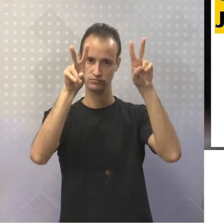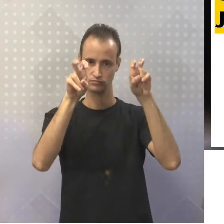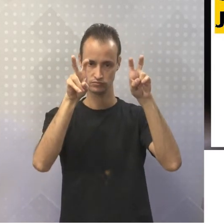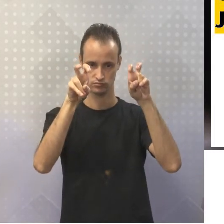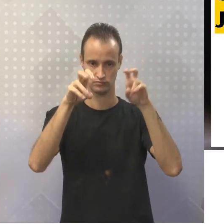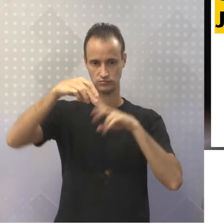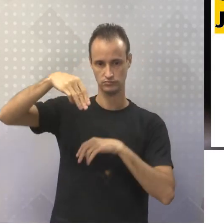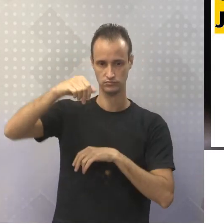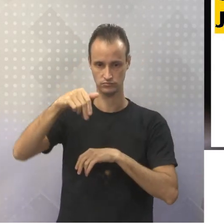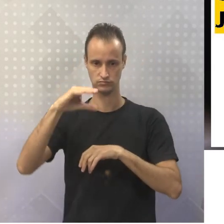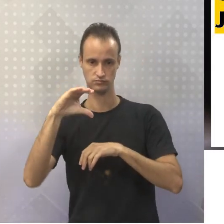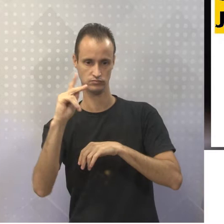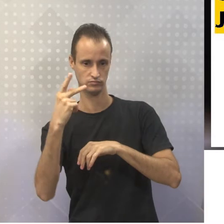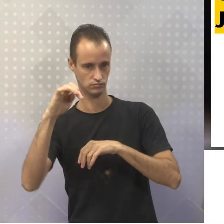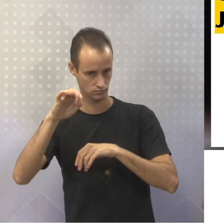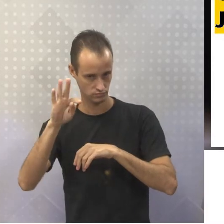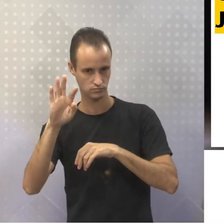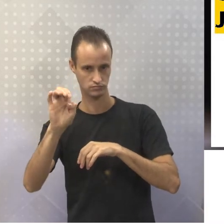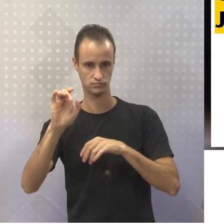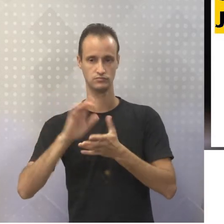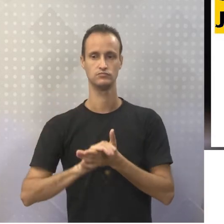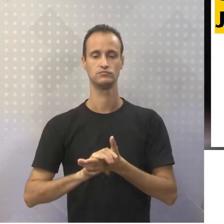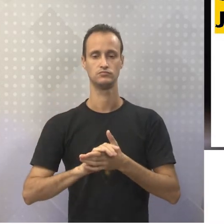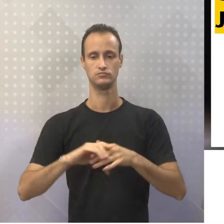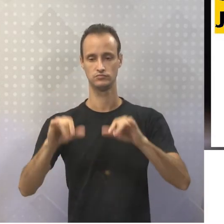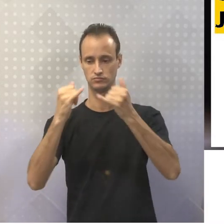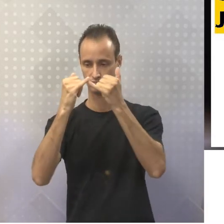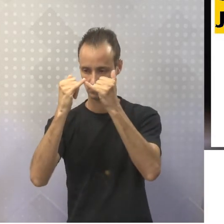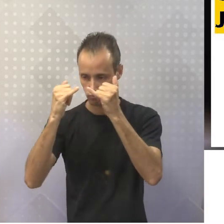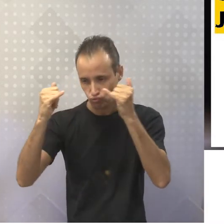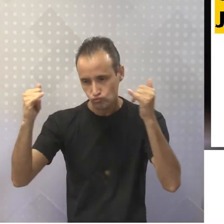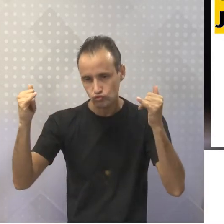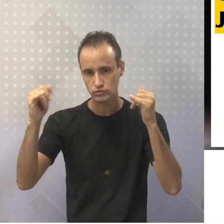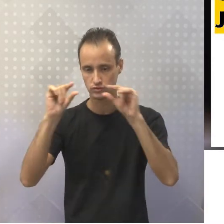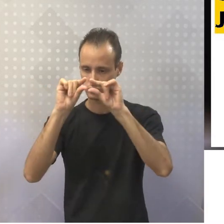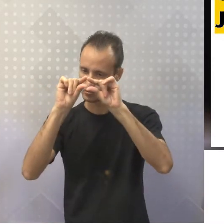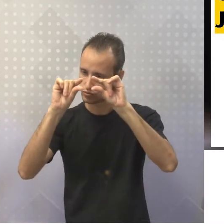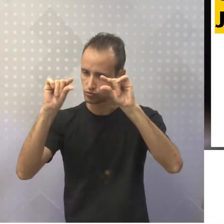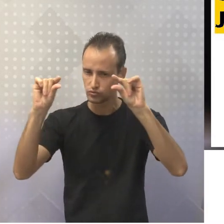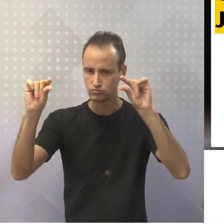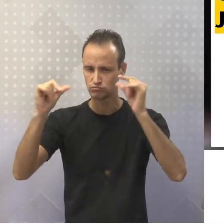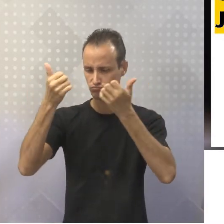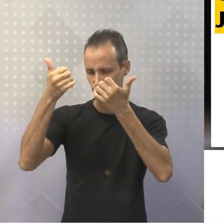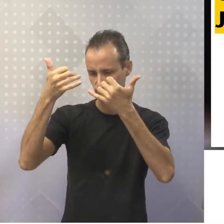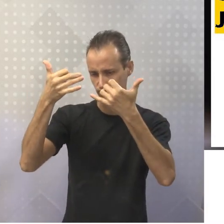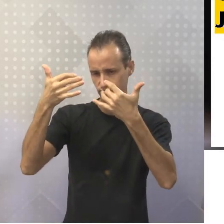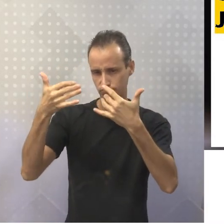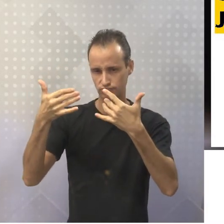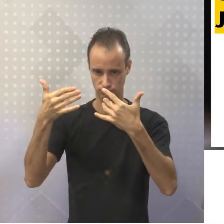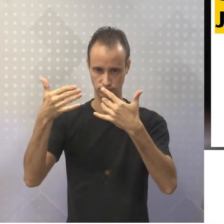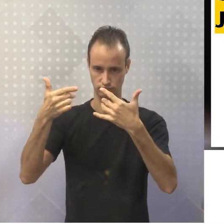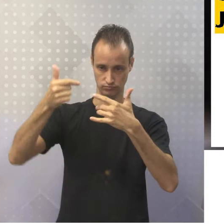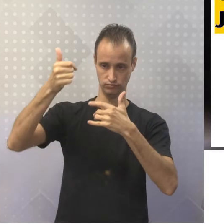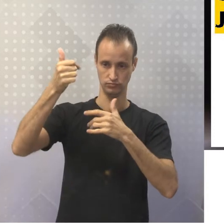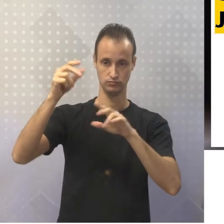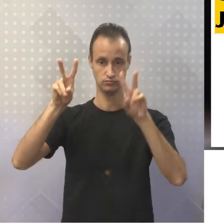texto, a linha fina, que é aquilo que dá como se fosse uma espécie de subtítulo.